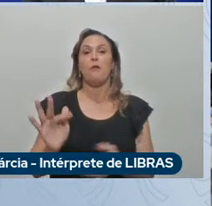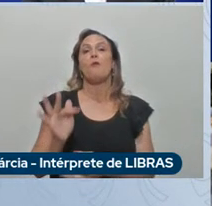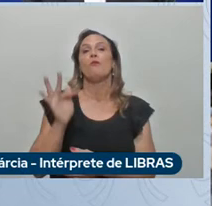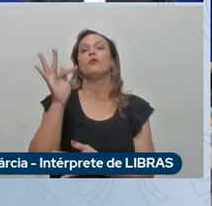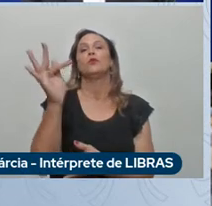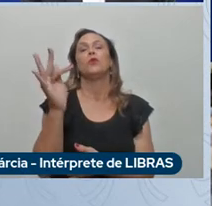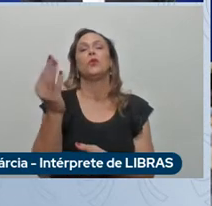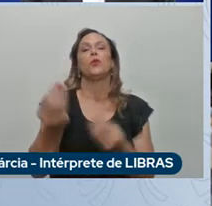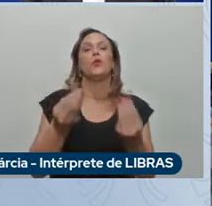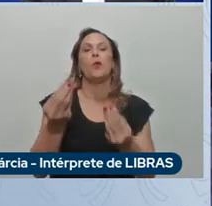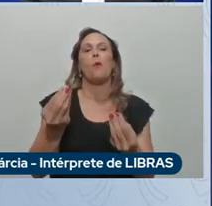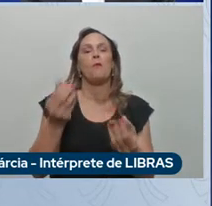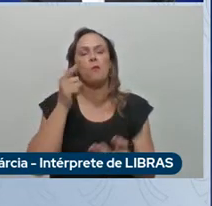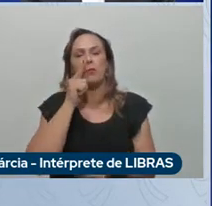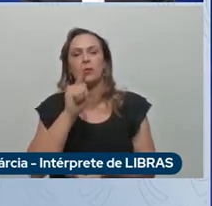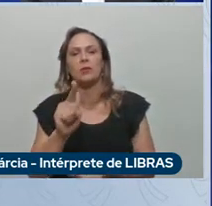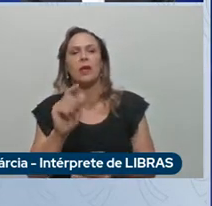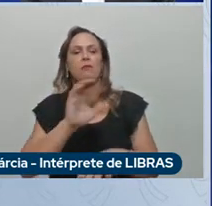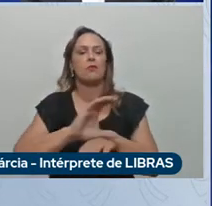formação